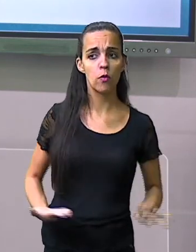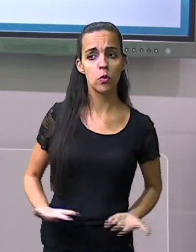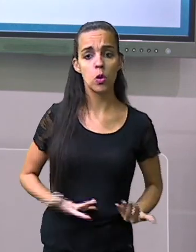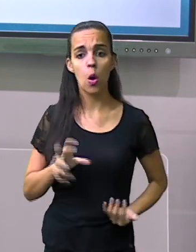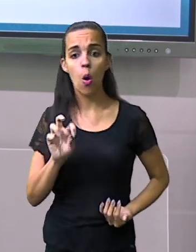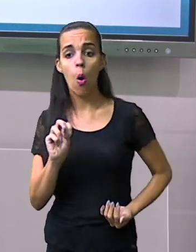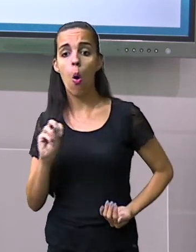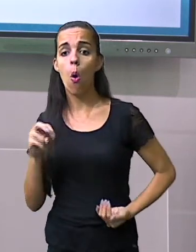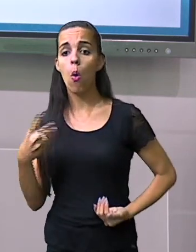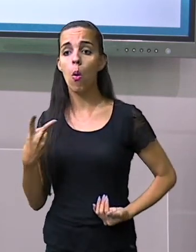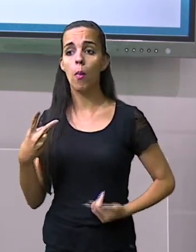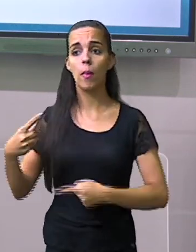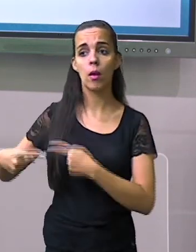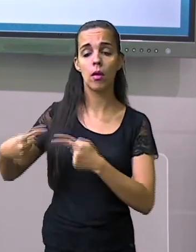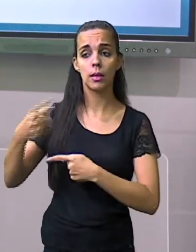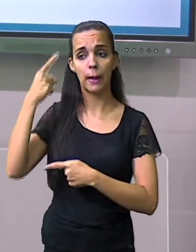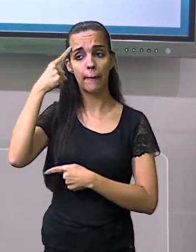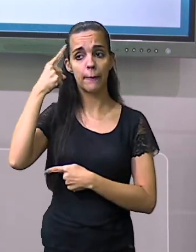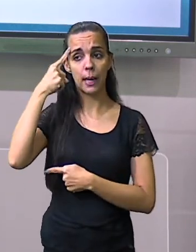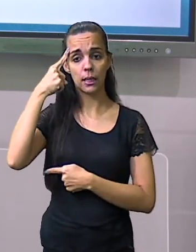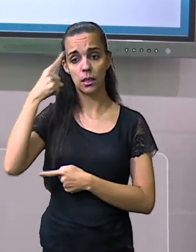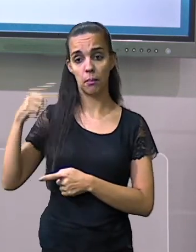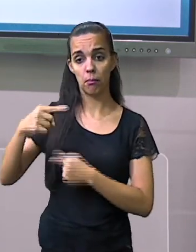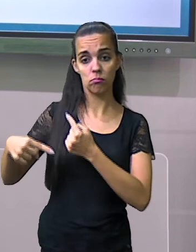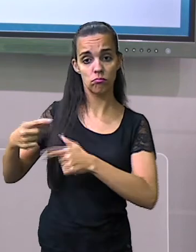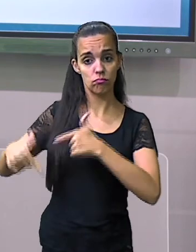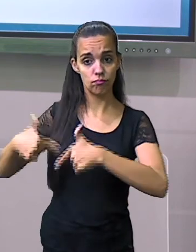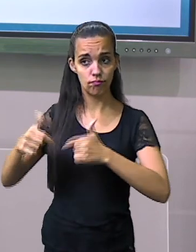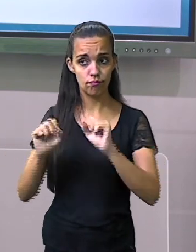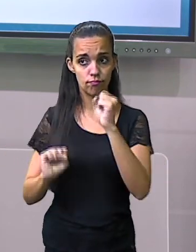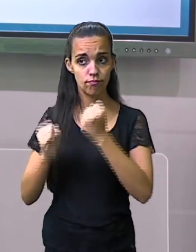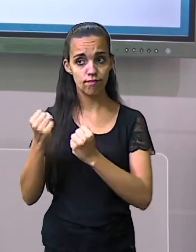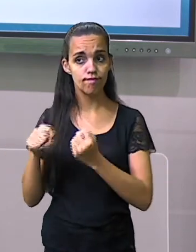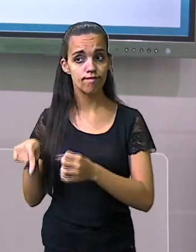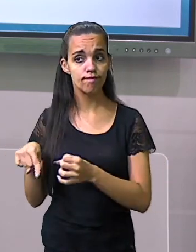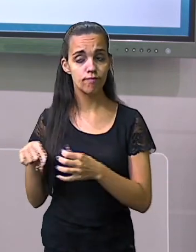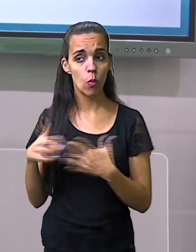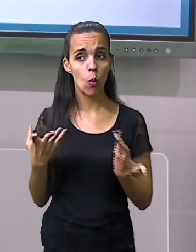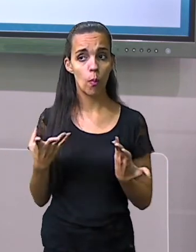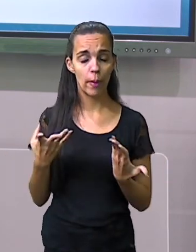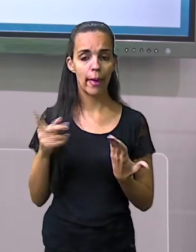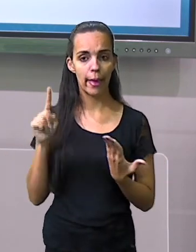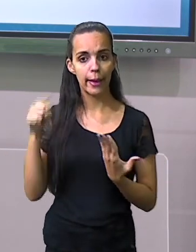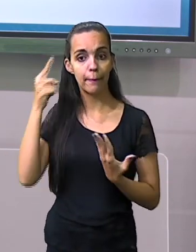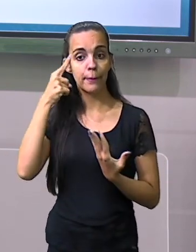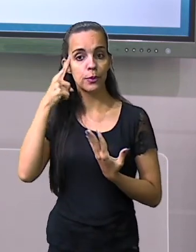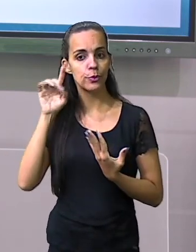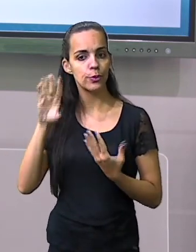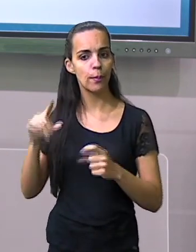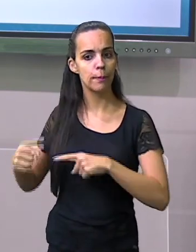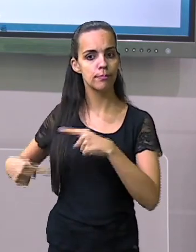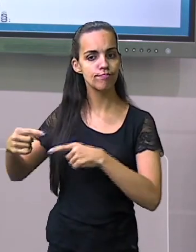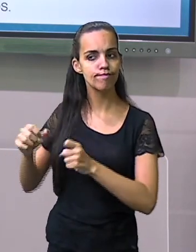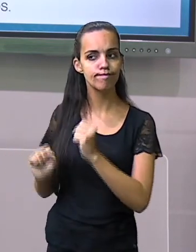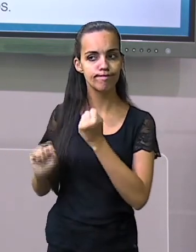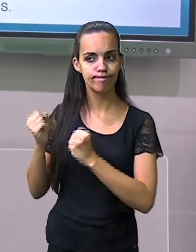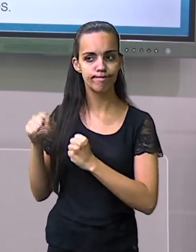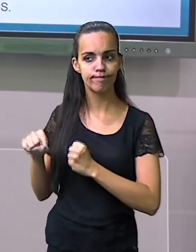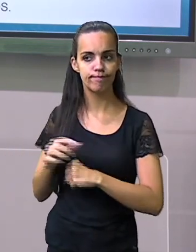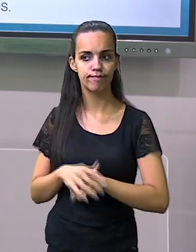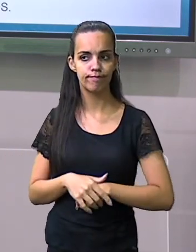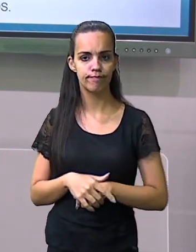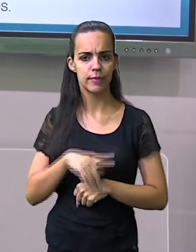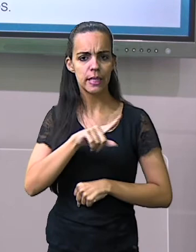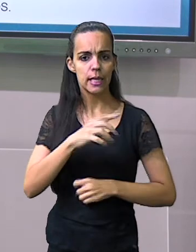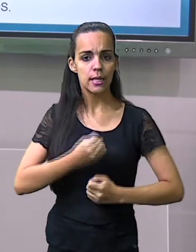Ou pelo aquele que tá na cabeça dele? Pela máquina. Ele ficou com pesar, no caso, pela máquina. Então, ó, o que